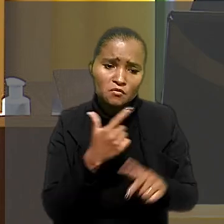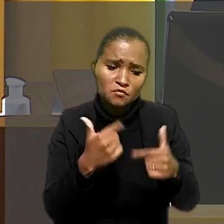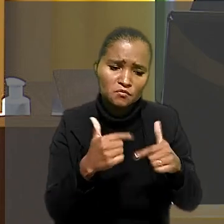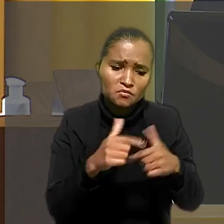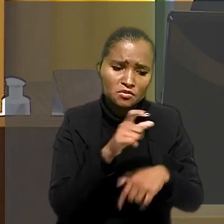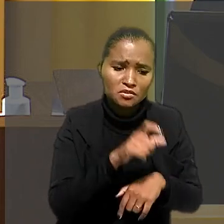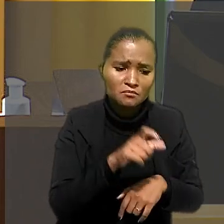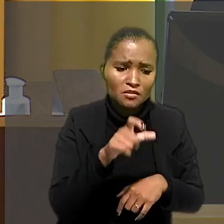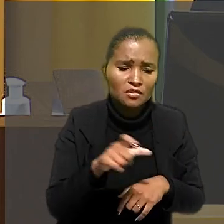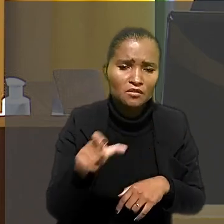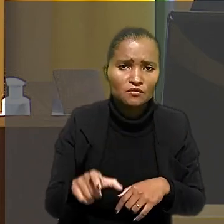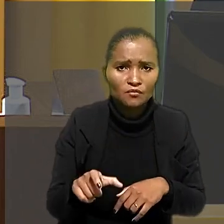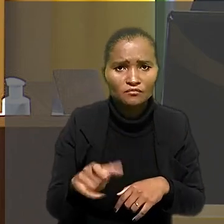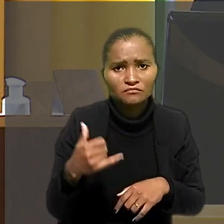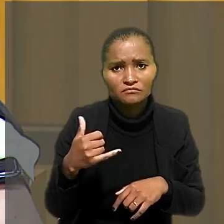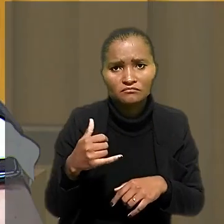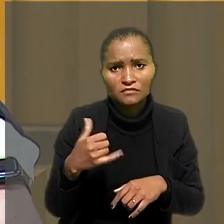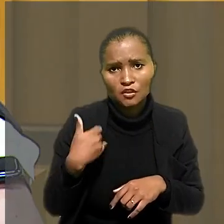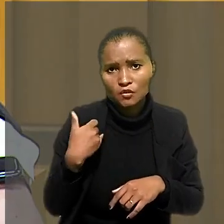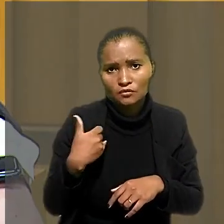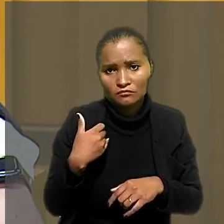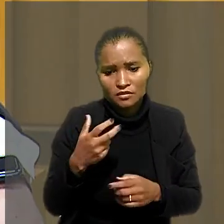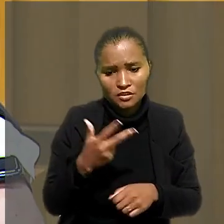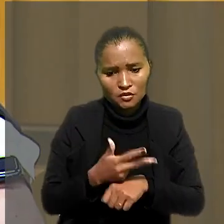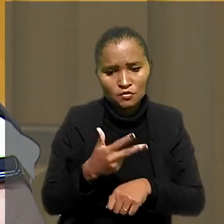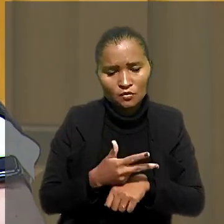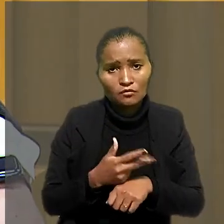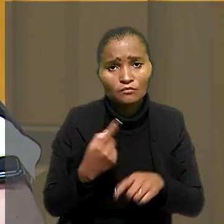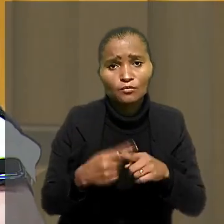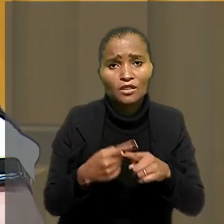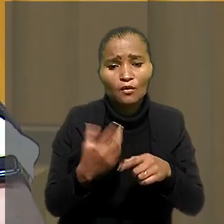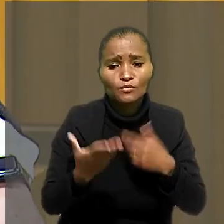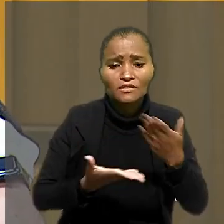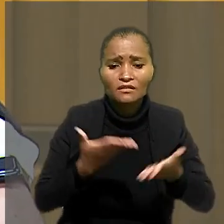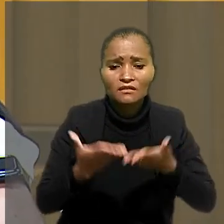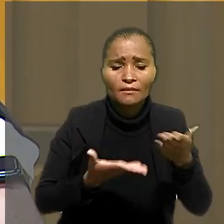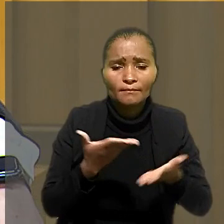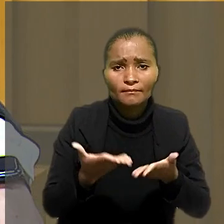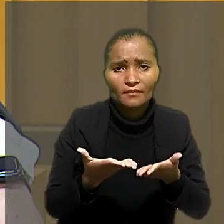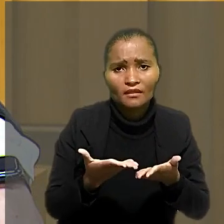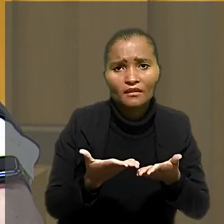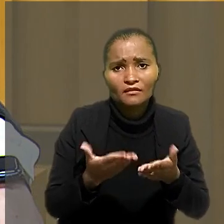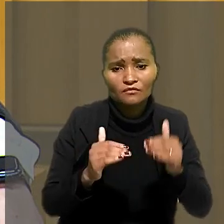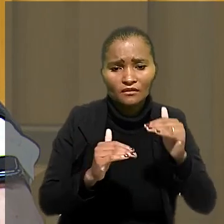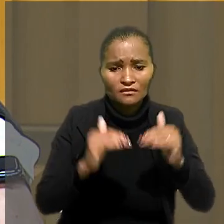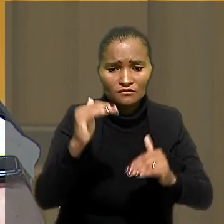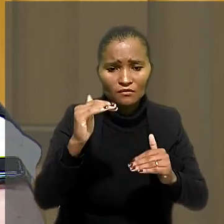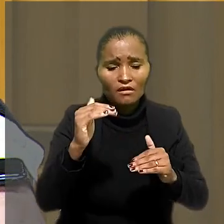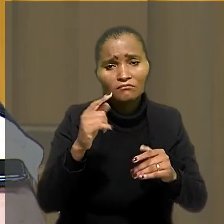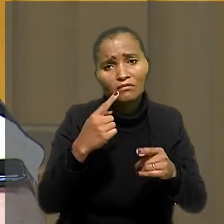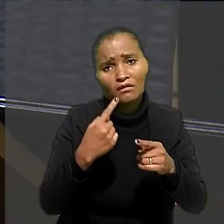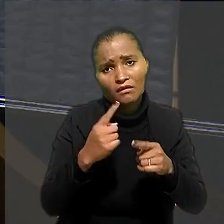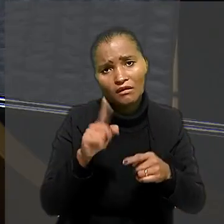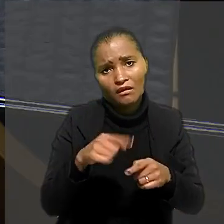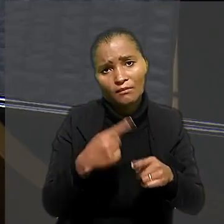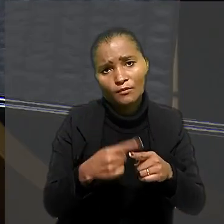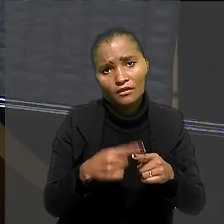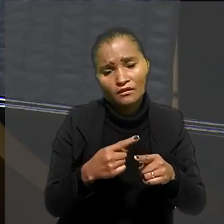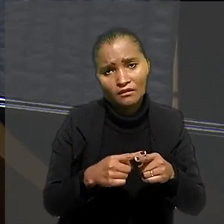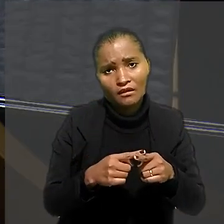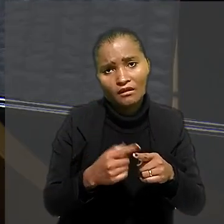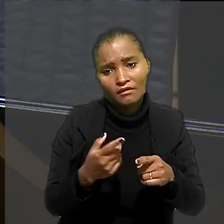trabalhadores a vulsos idosos, pois o tratamento desigual se justificou pelo enquadramento das pessoas